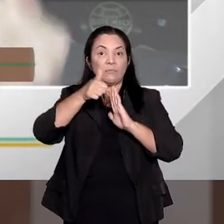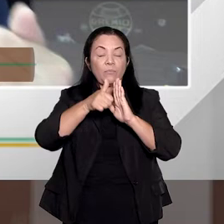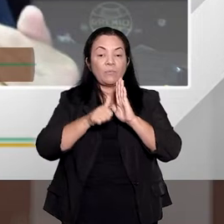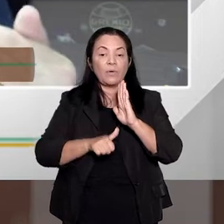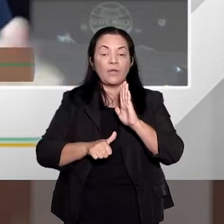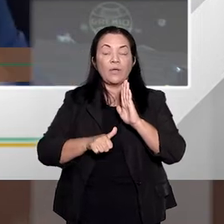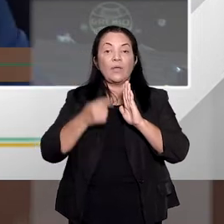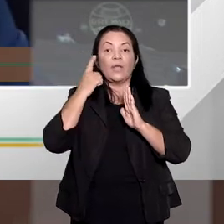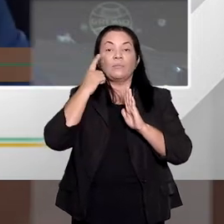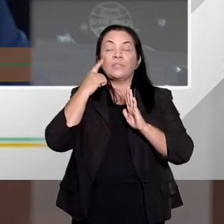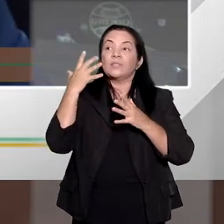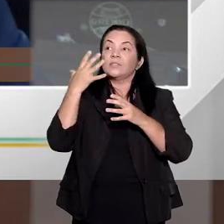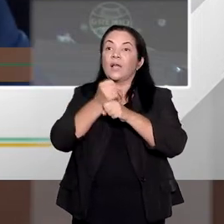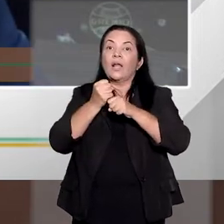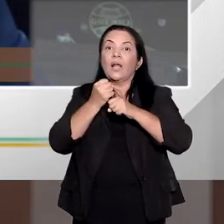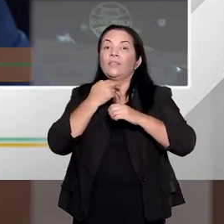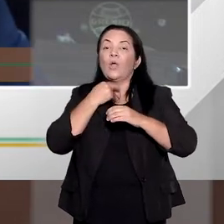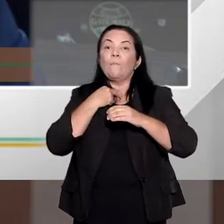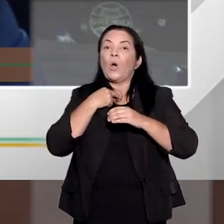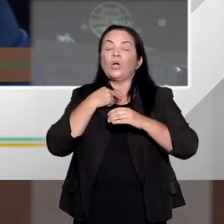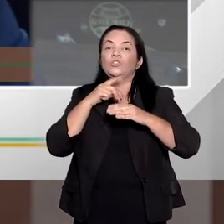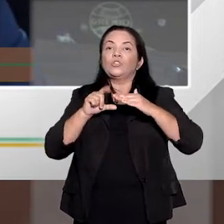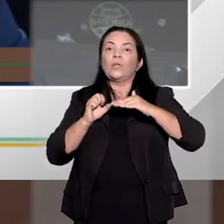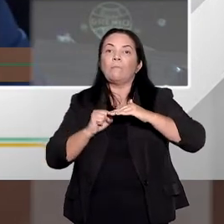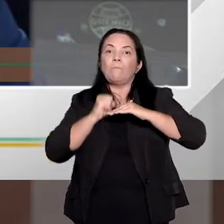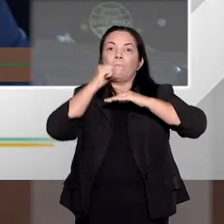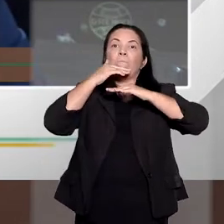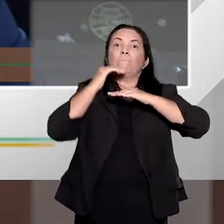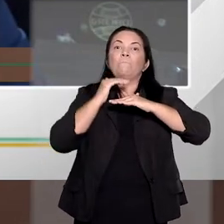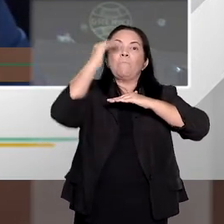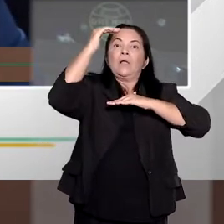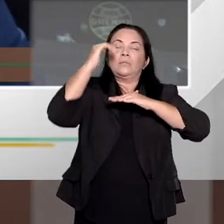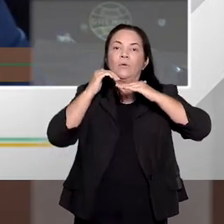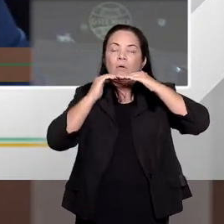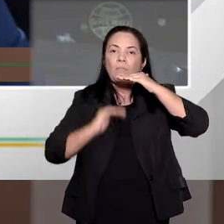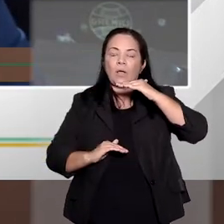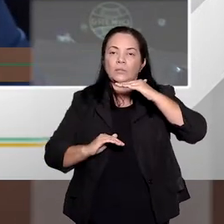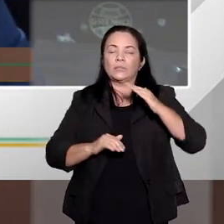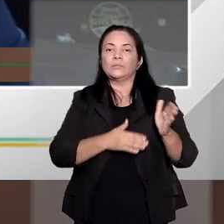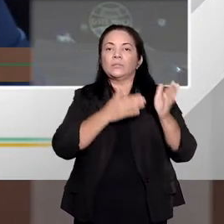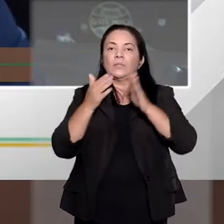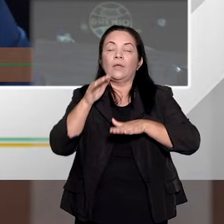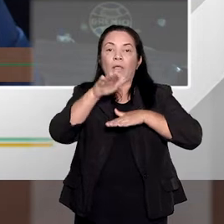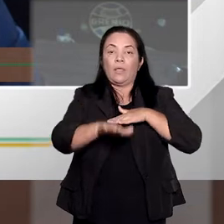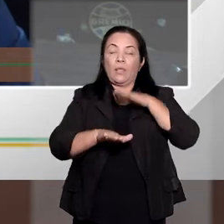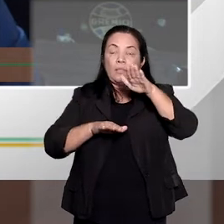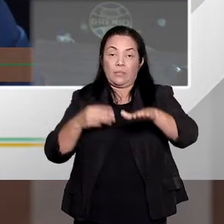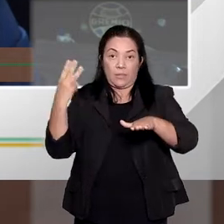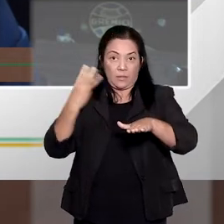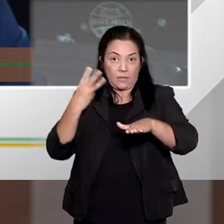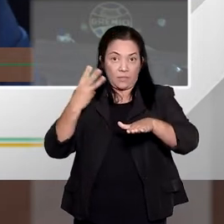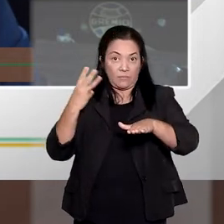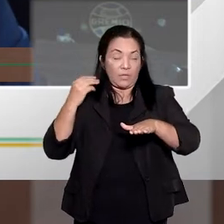não pode ficar abaixo do mínimo legal nem acima do máximo. Já na terceira fase de fixação da pena, onde